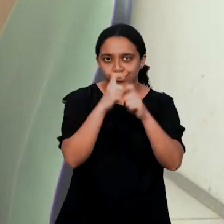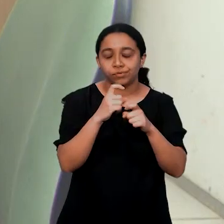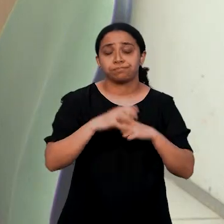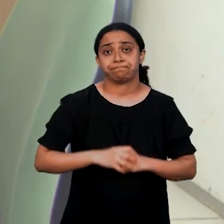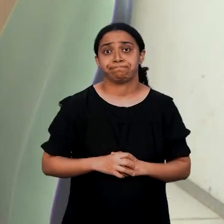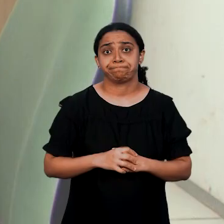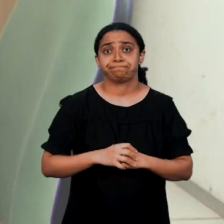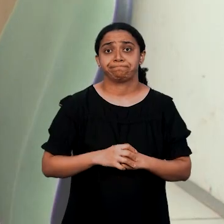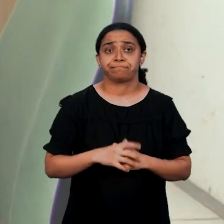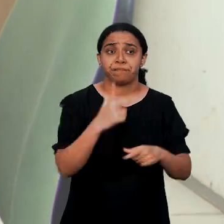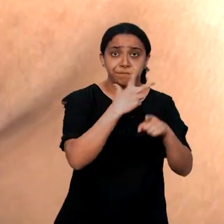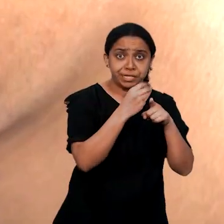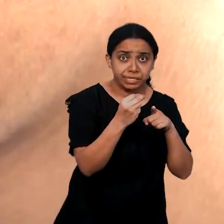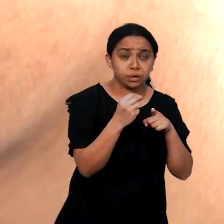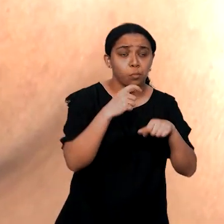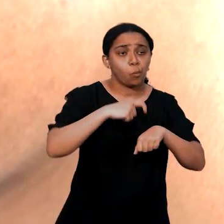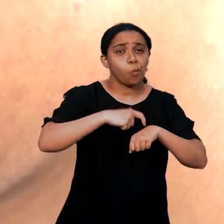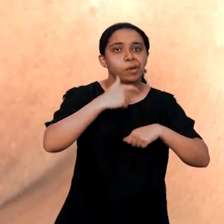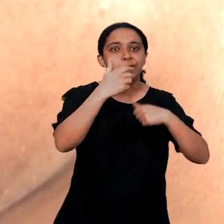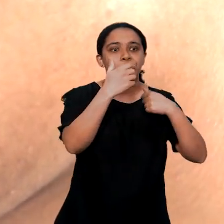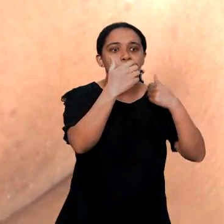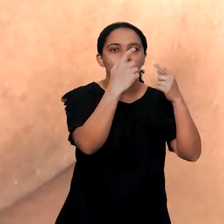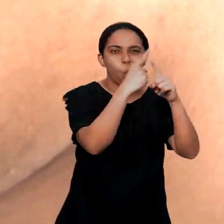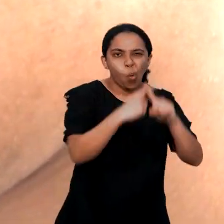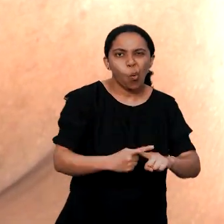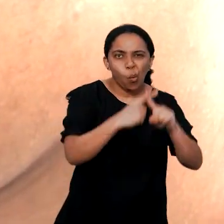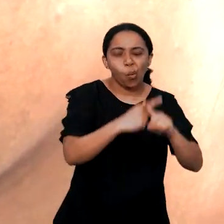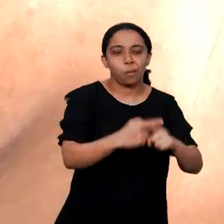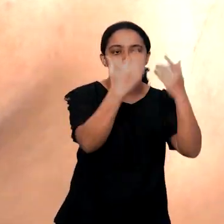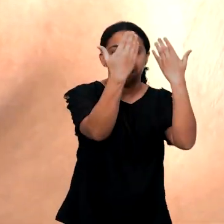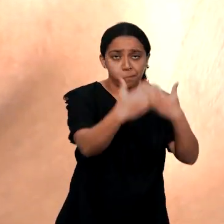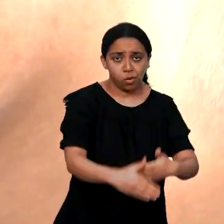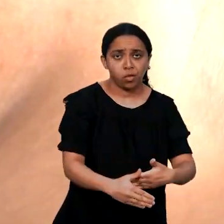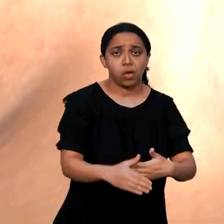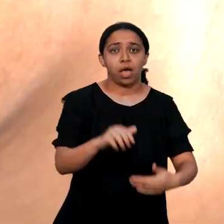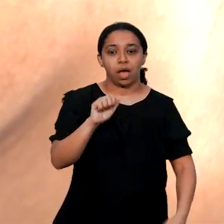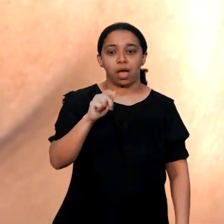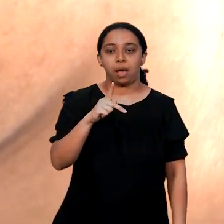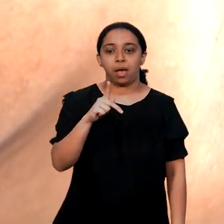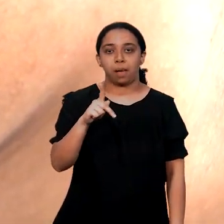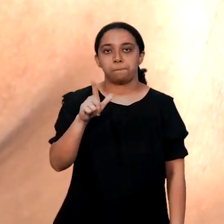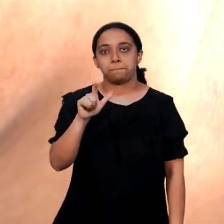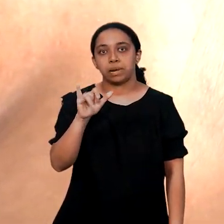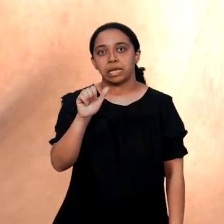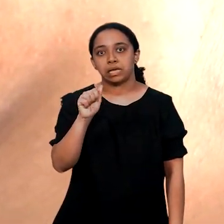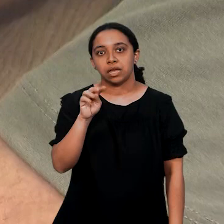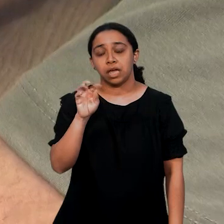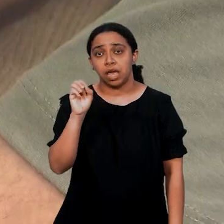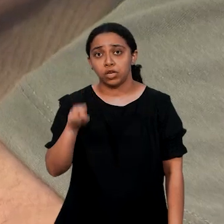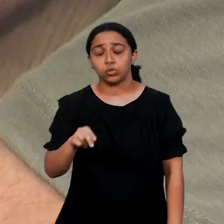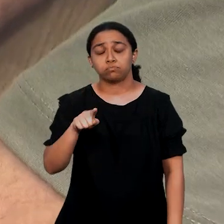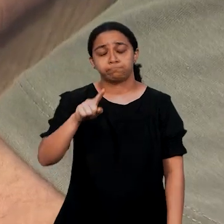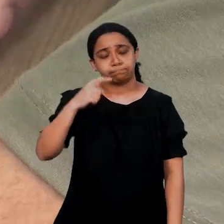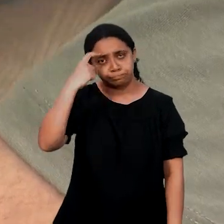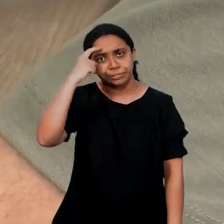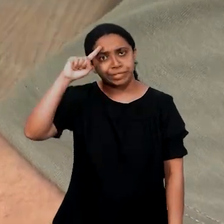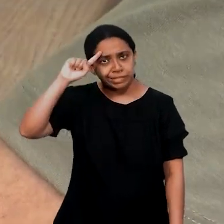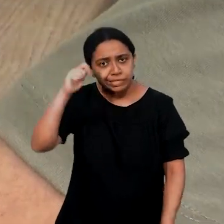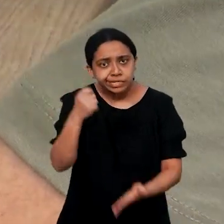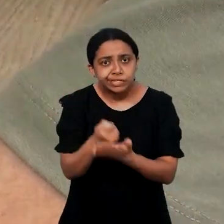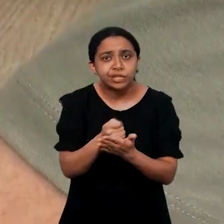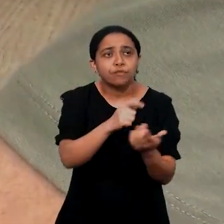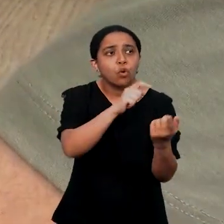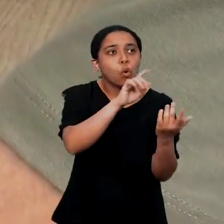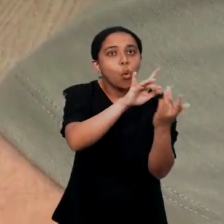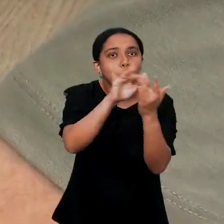os seus sonhos. Para superar o concorrido processo de seleção, chamado Application, ele considerou decisivo